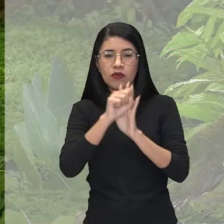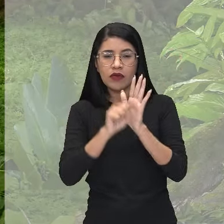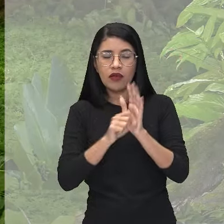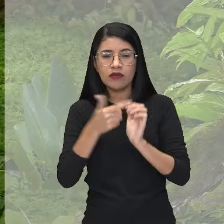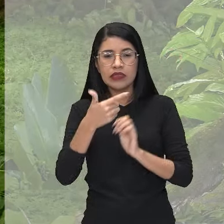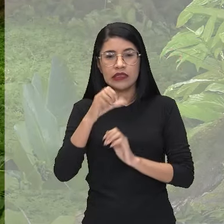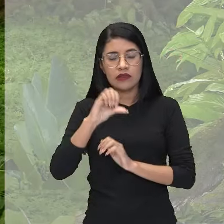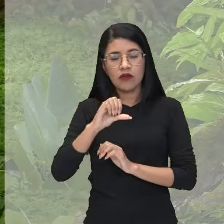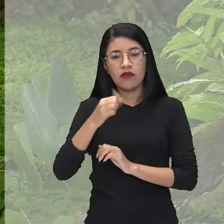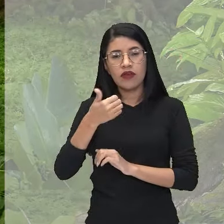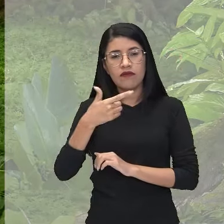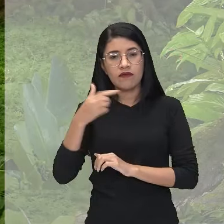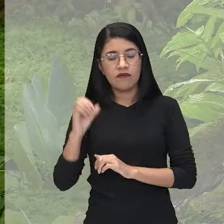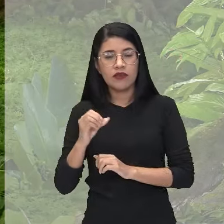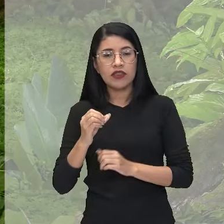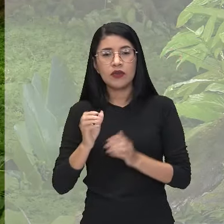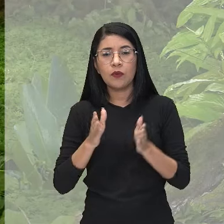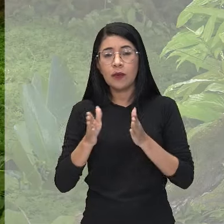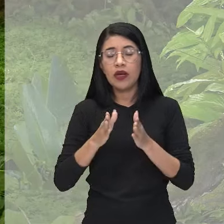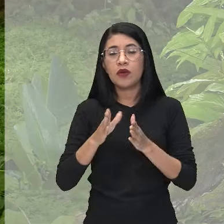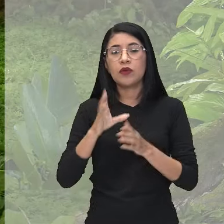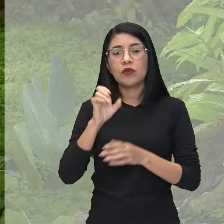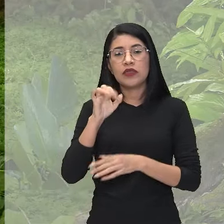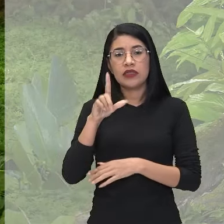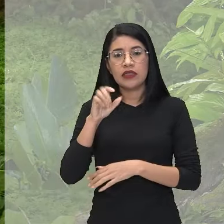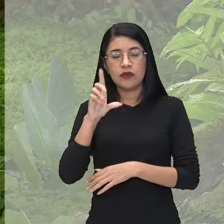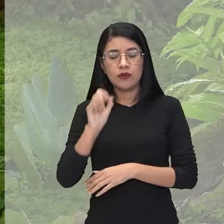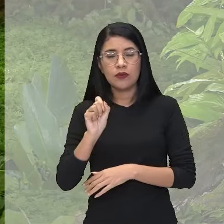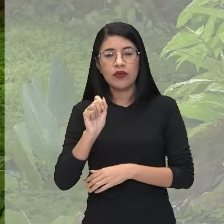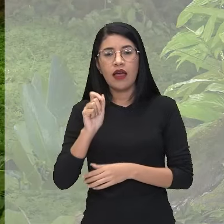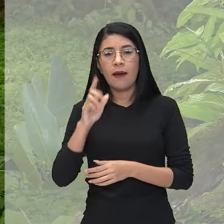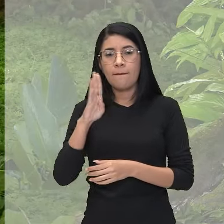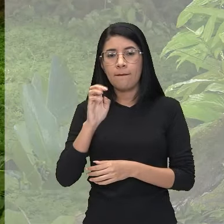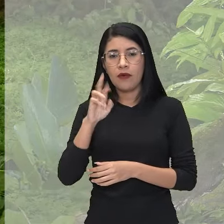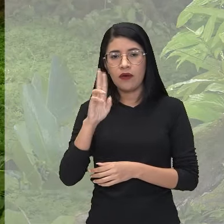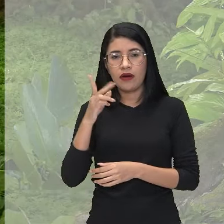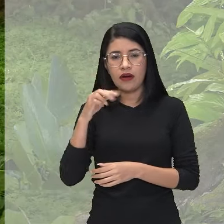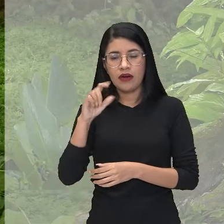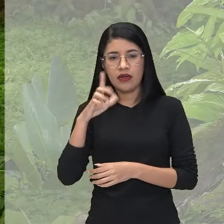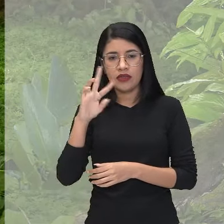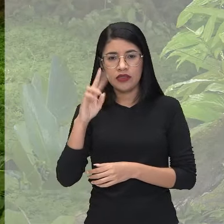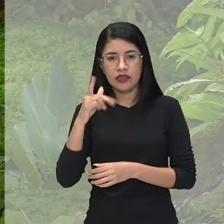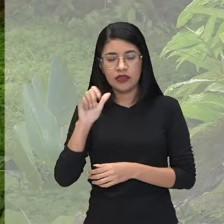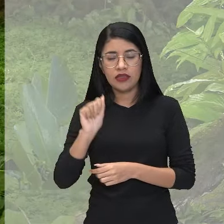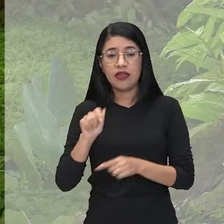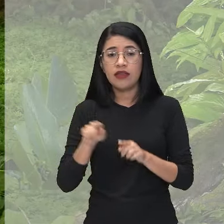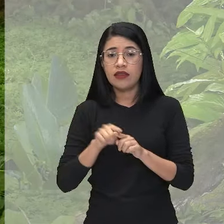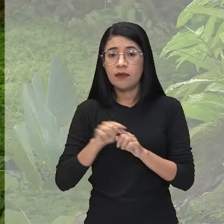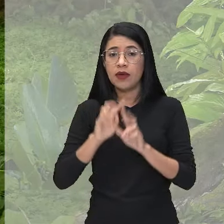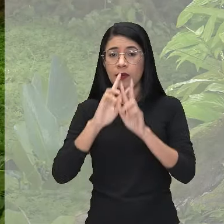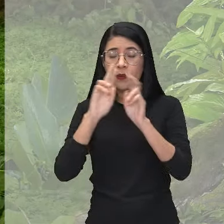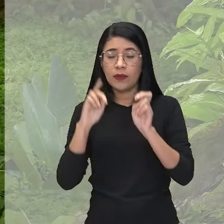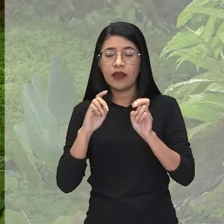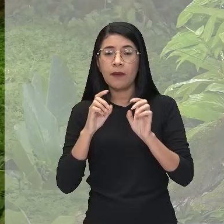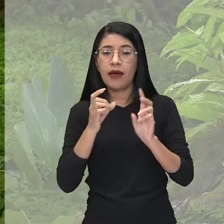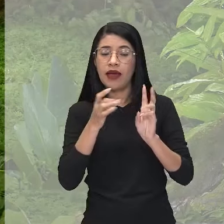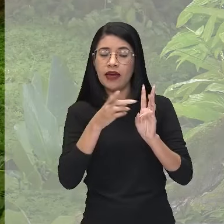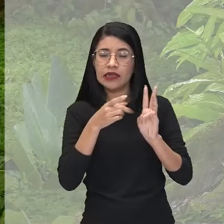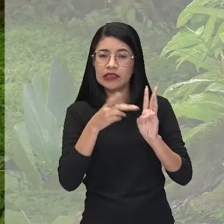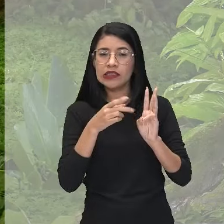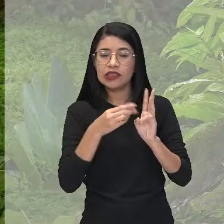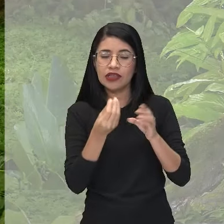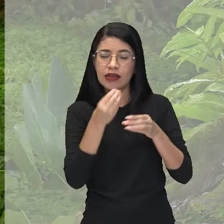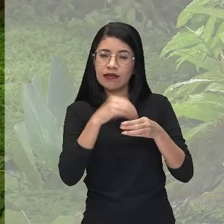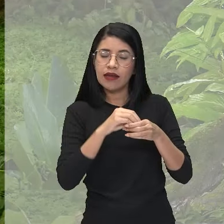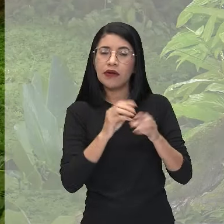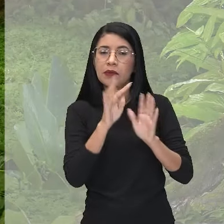durante aí o chamado ciclo da borracha, tá? Além da questão indígena, é muito forte aí nos textos